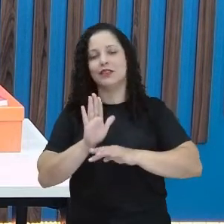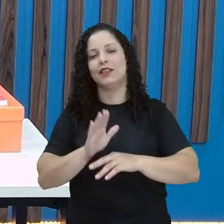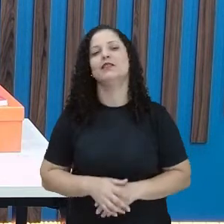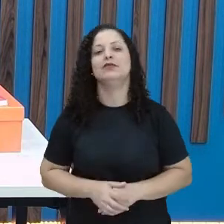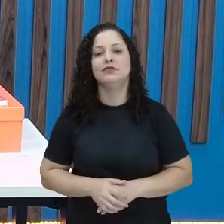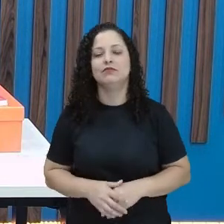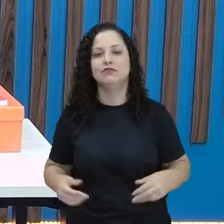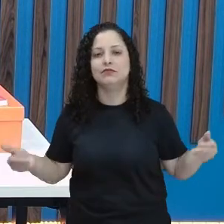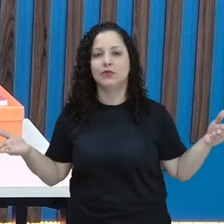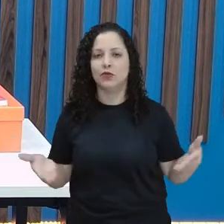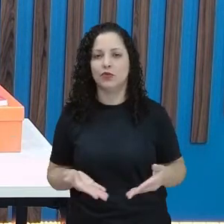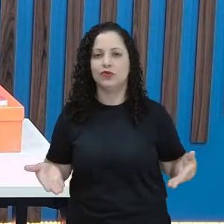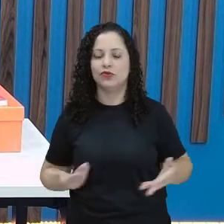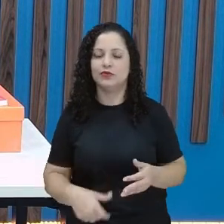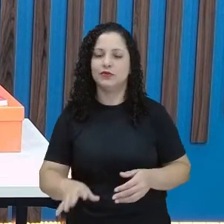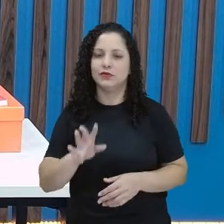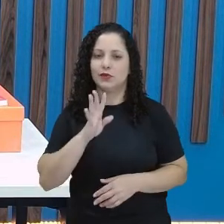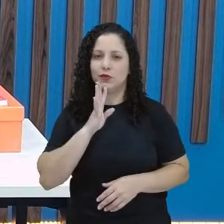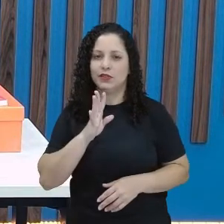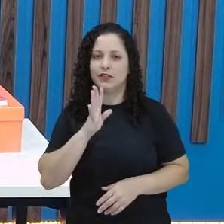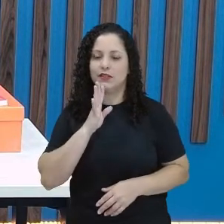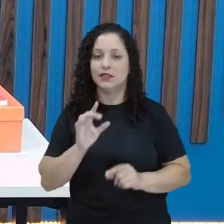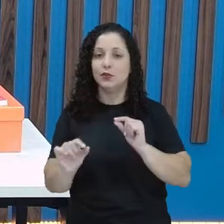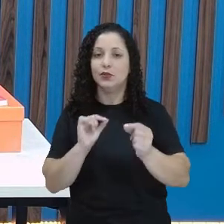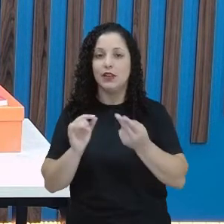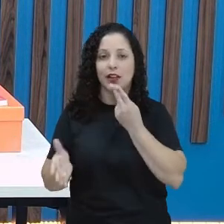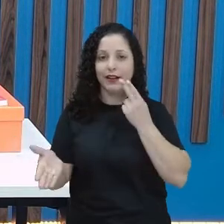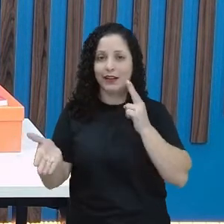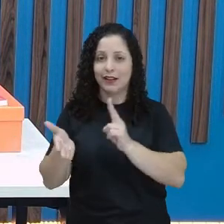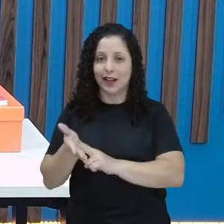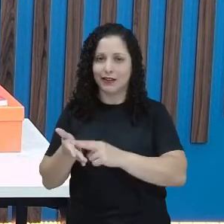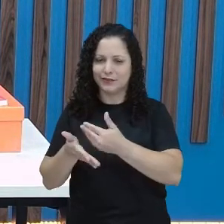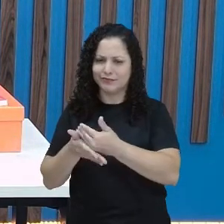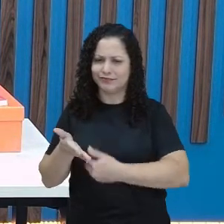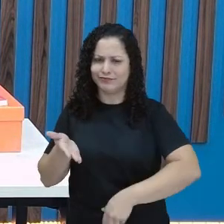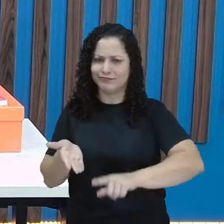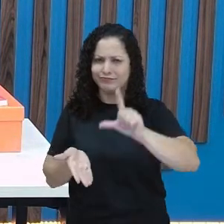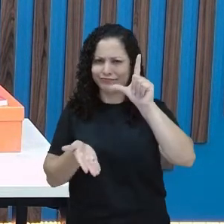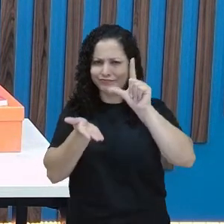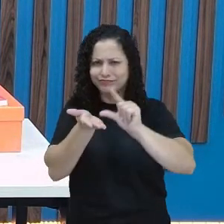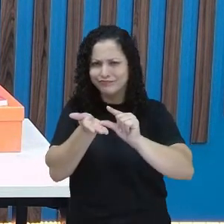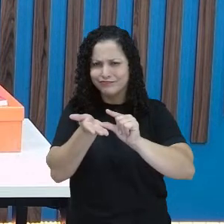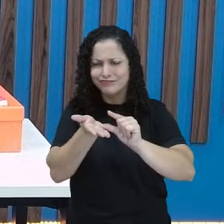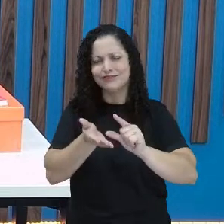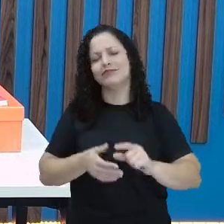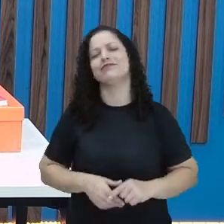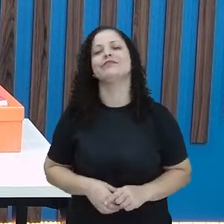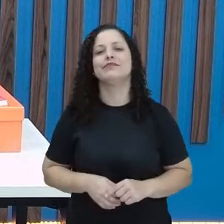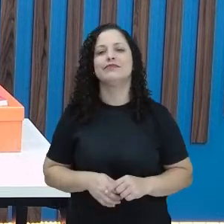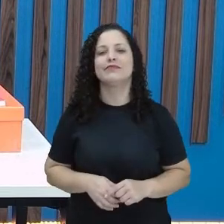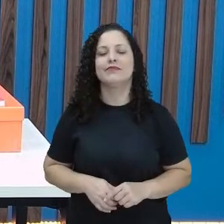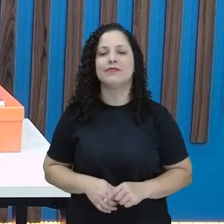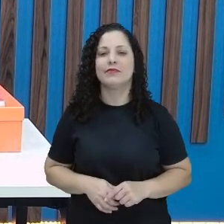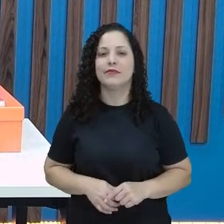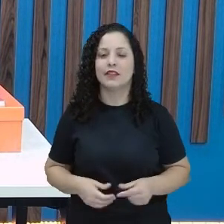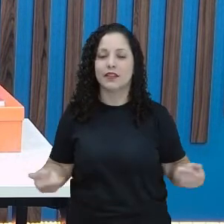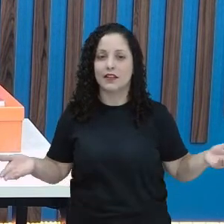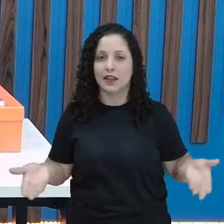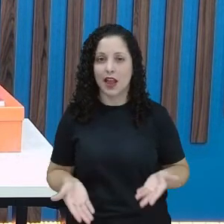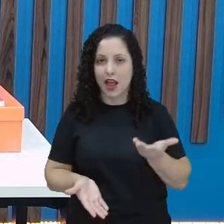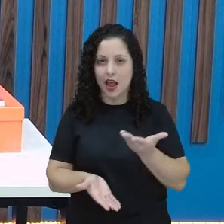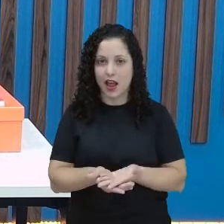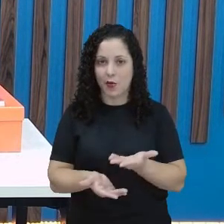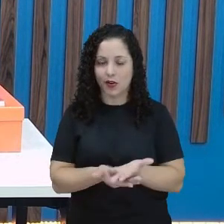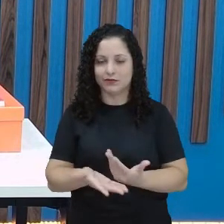E hoje a gente vai conhecer o bilhete, não é? Vamos revisar o bilhete, na verdade. E para tornar essa aula